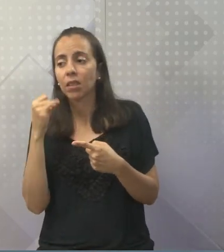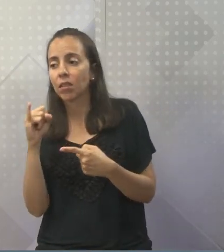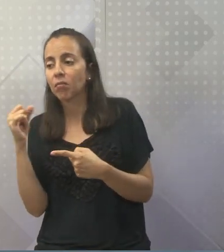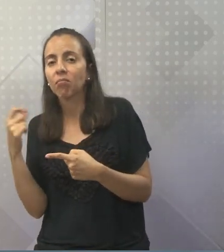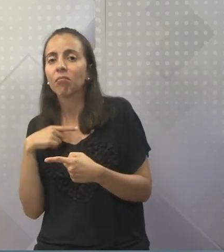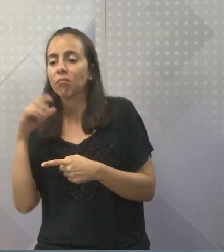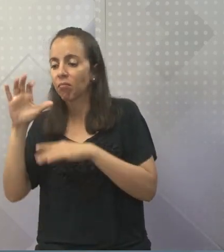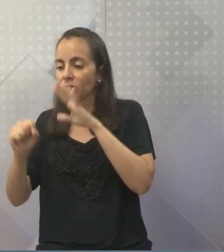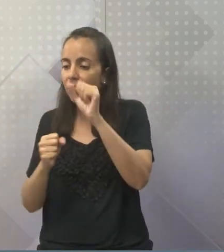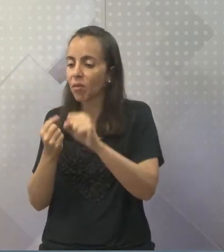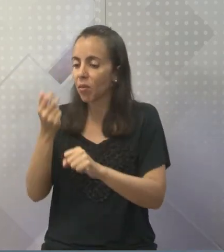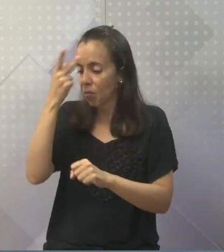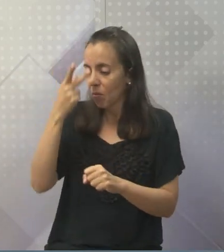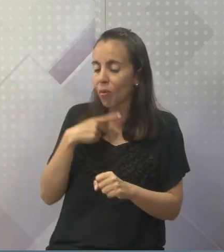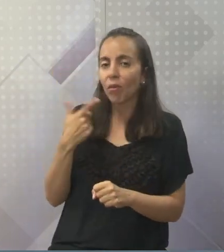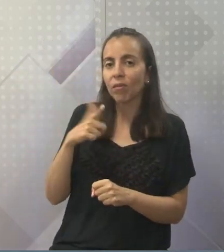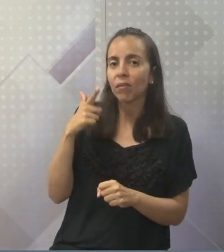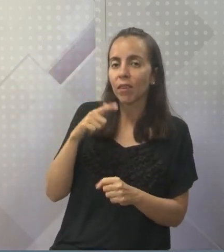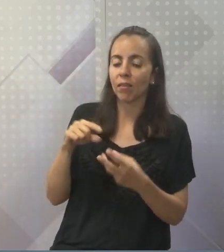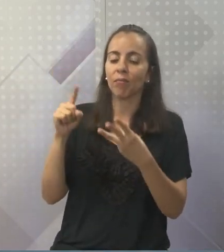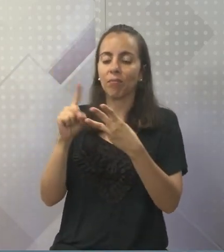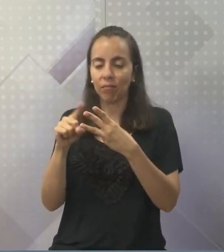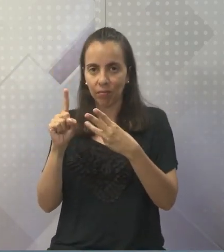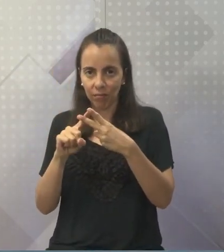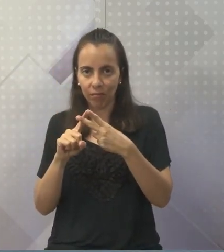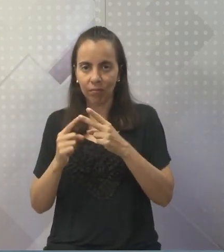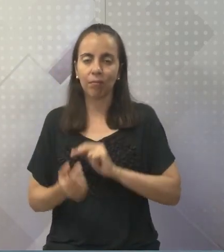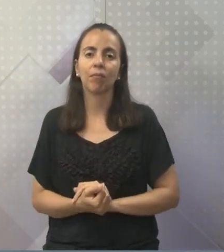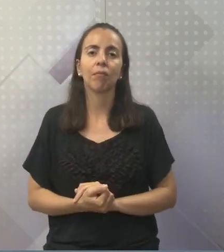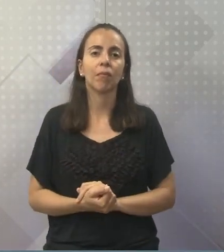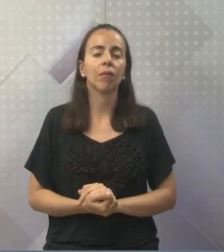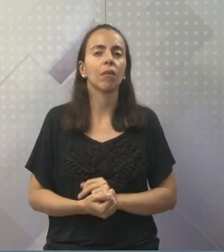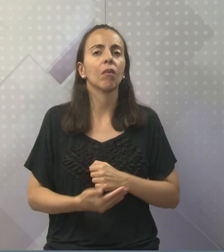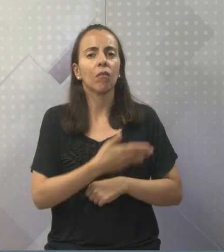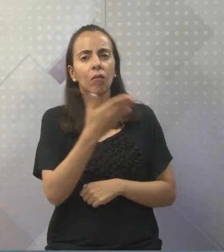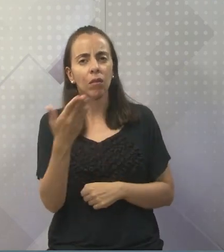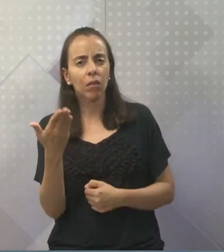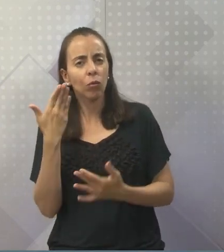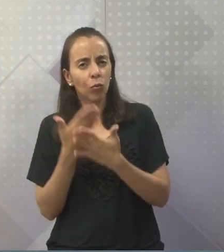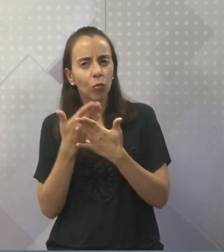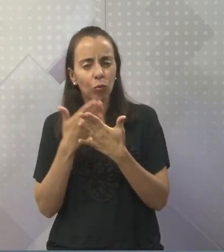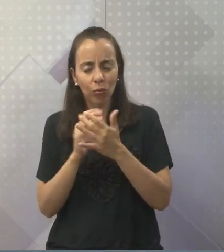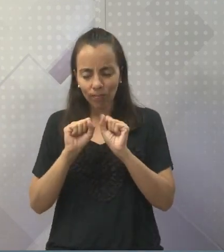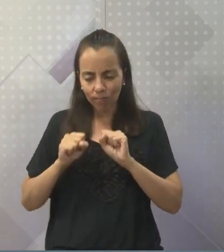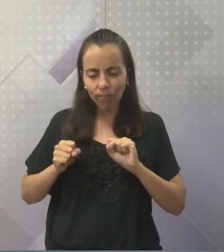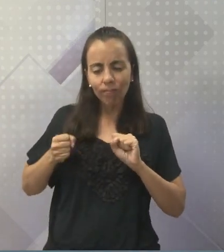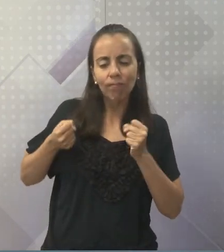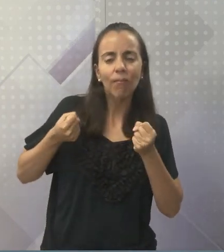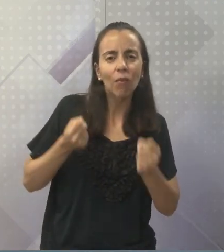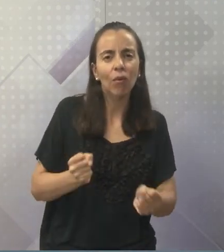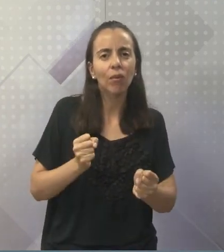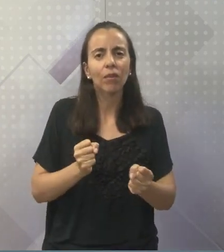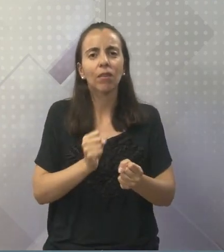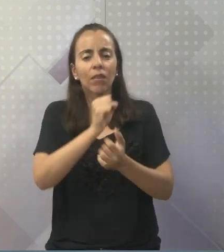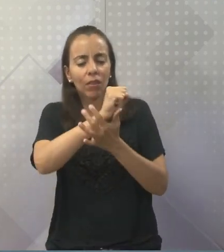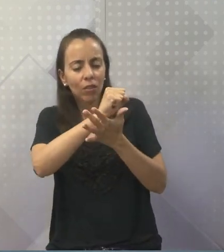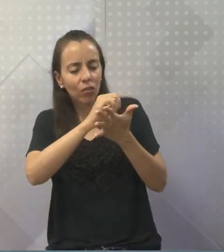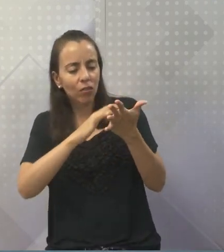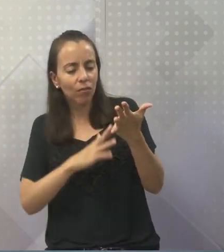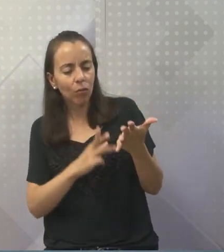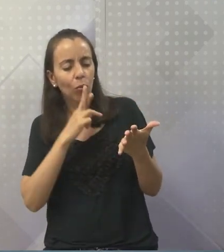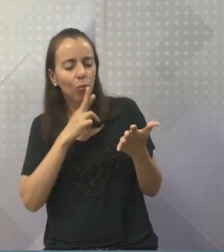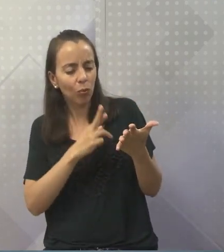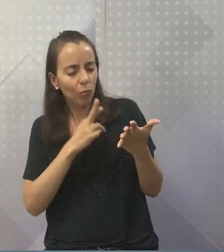Espero que você tenha gostado da aula de hoje. Estude. Faça suas atividades. Olha que